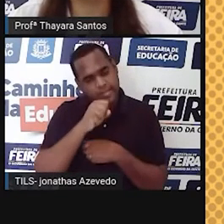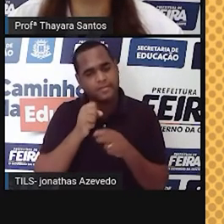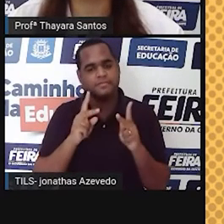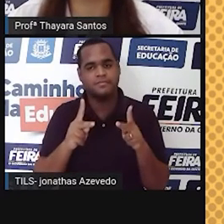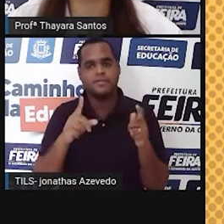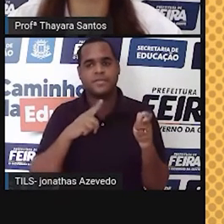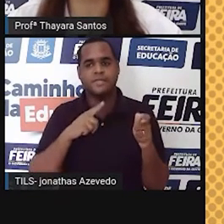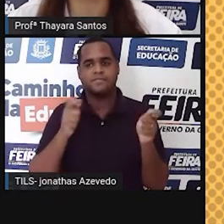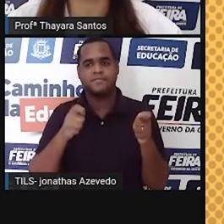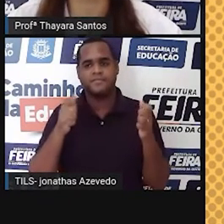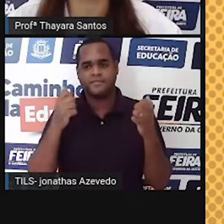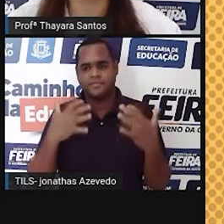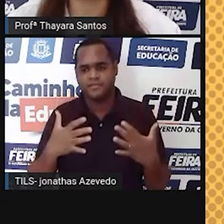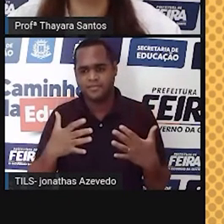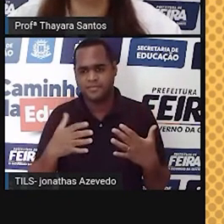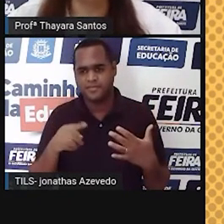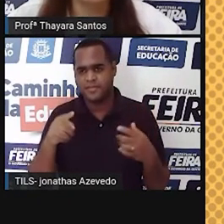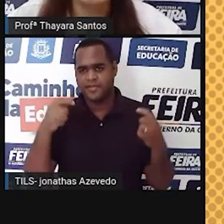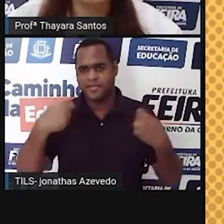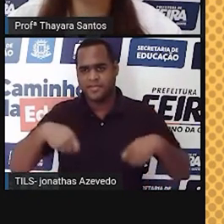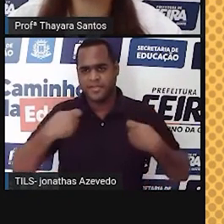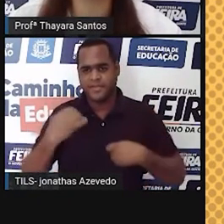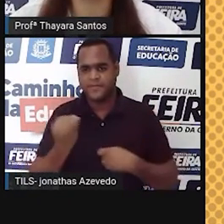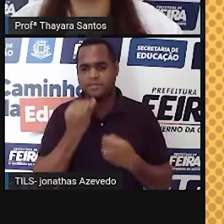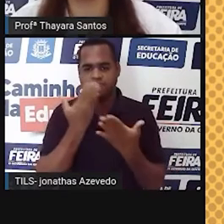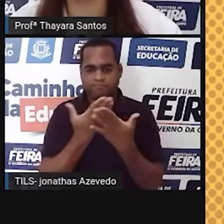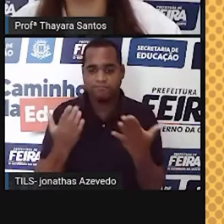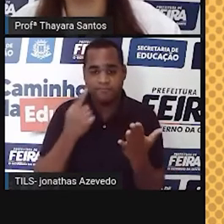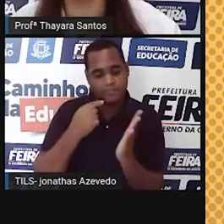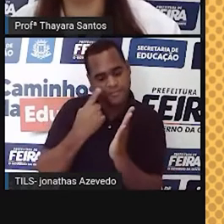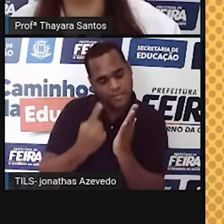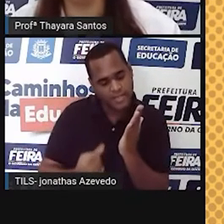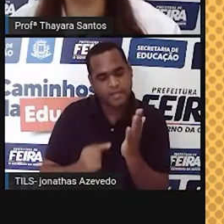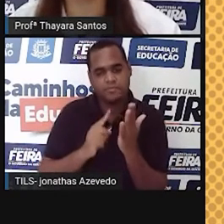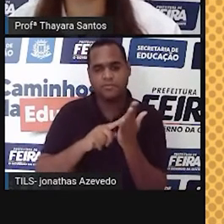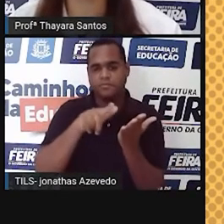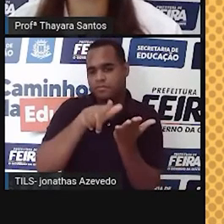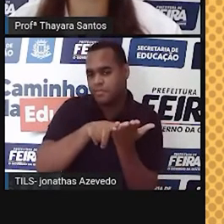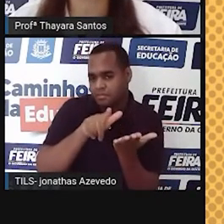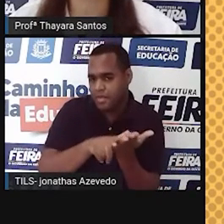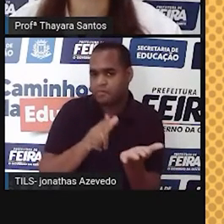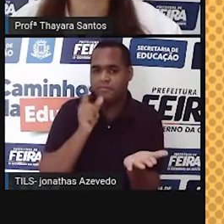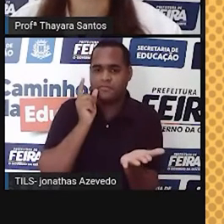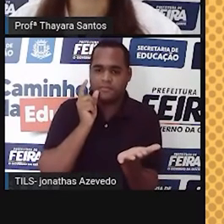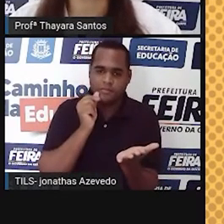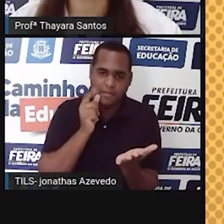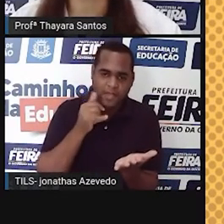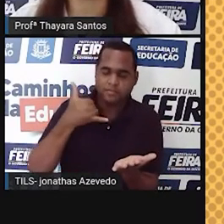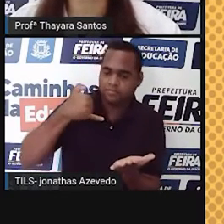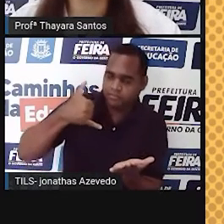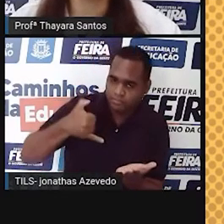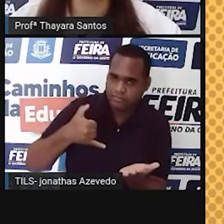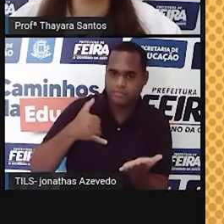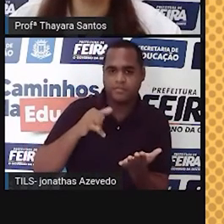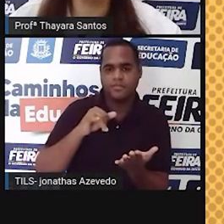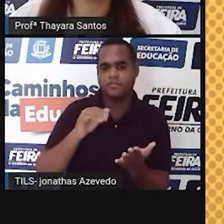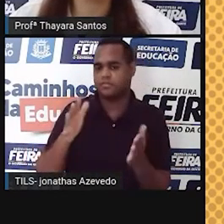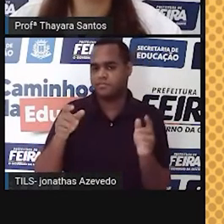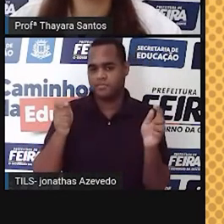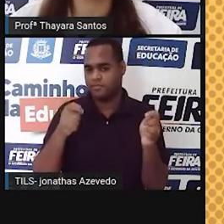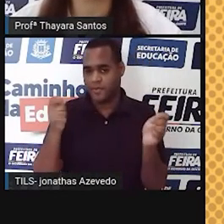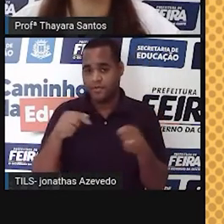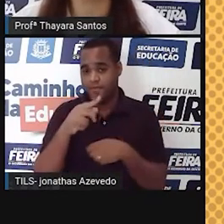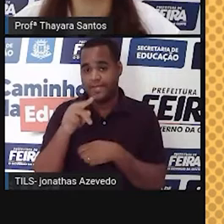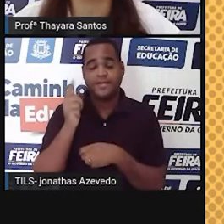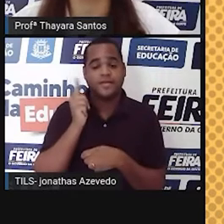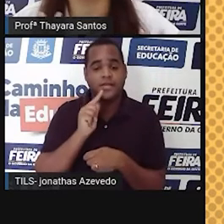isso, eu preciso que vocês peguem aí um caderno, uma folha, peguem também uma caneta ou um lápis,